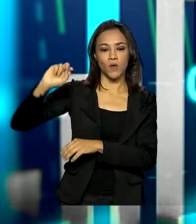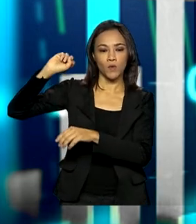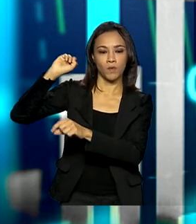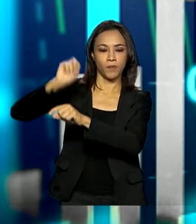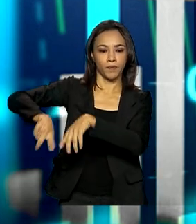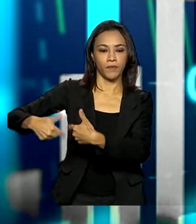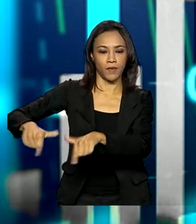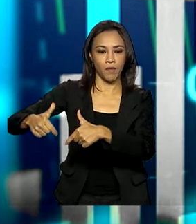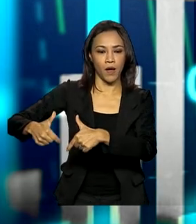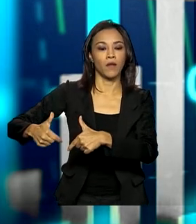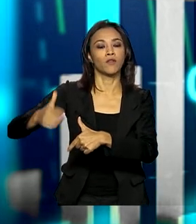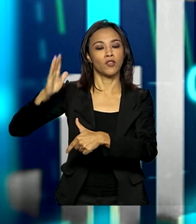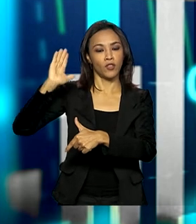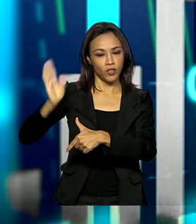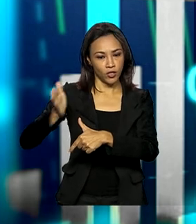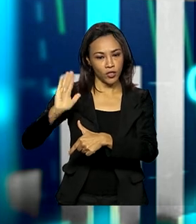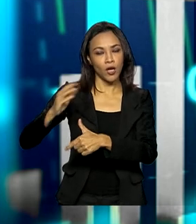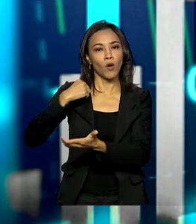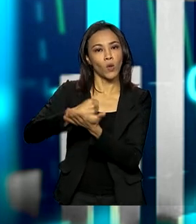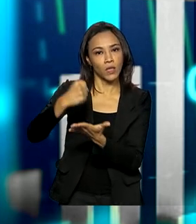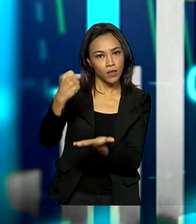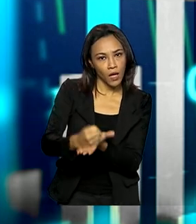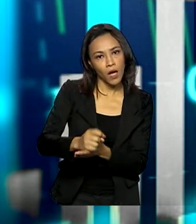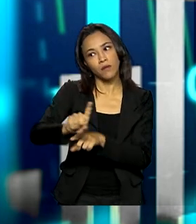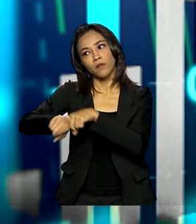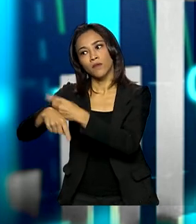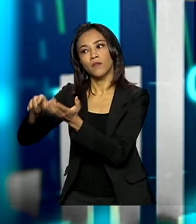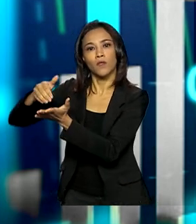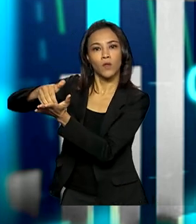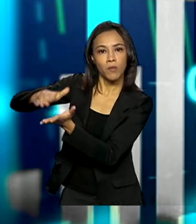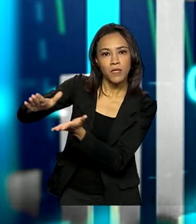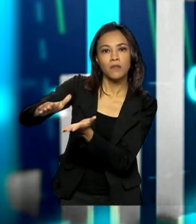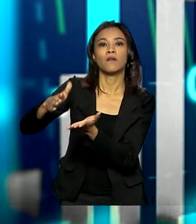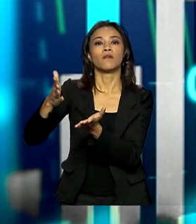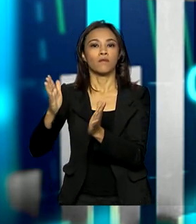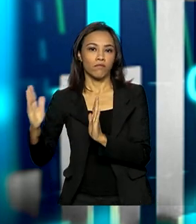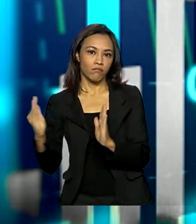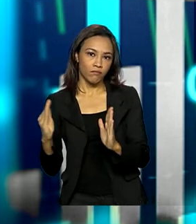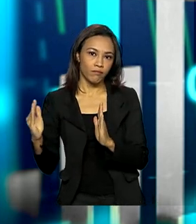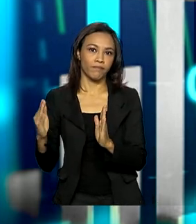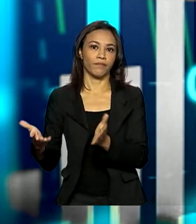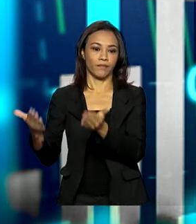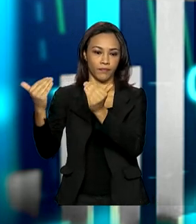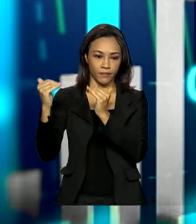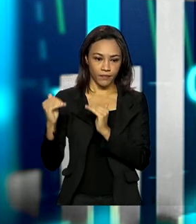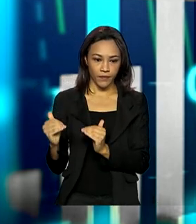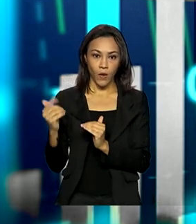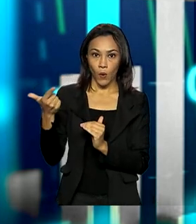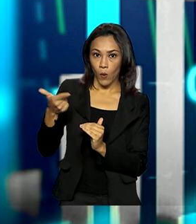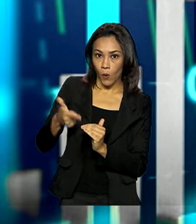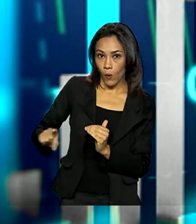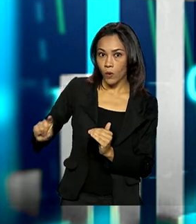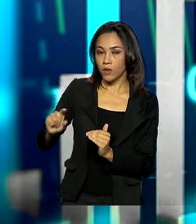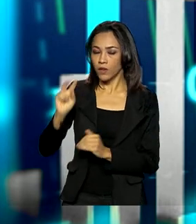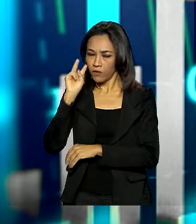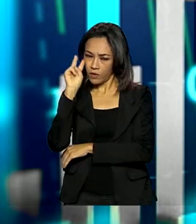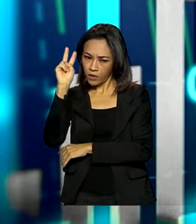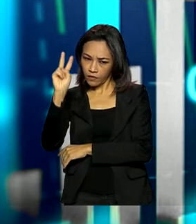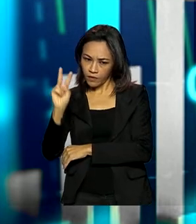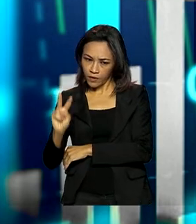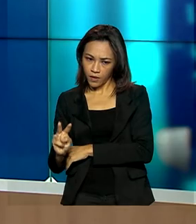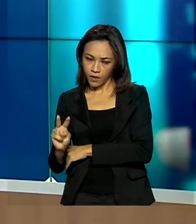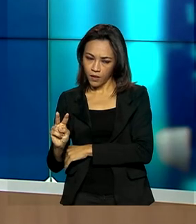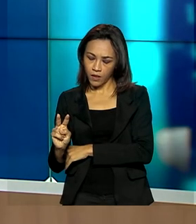trabalho, já descontando os admitidos e os demitidos nesse mês. Um ponto muito interessante desse Caged de